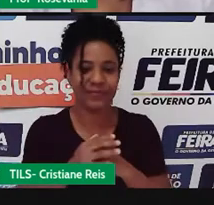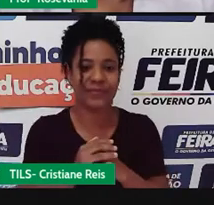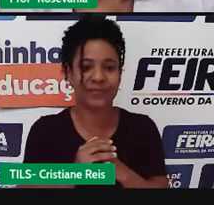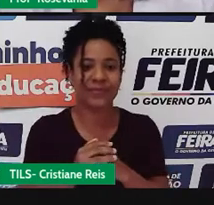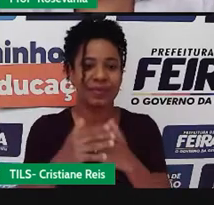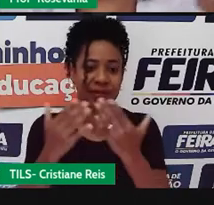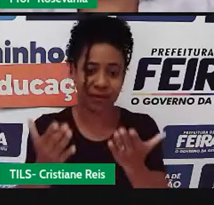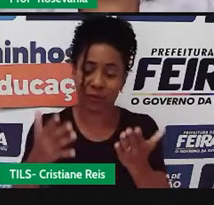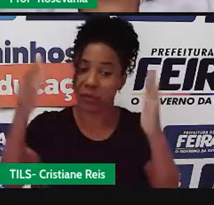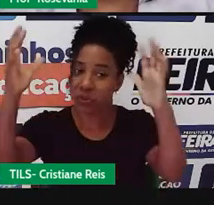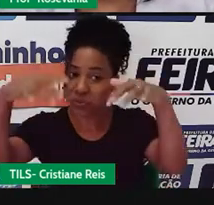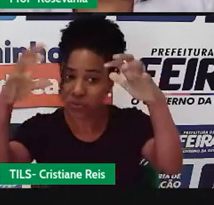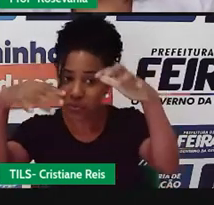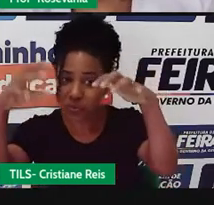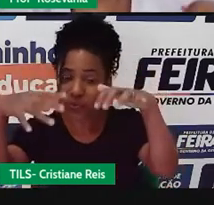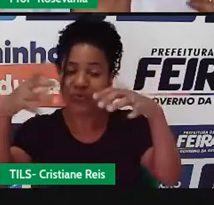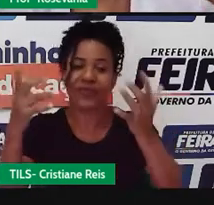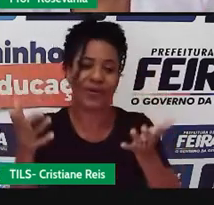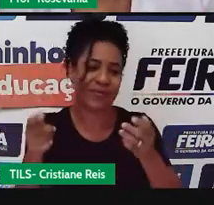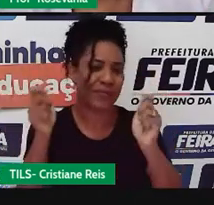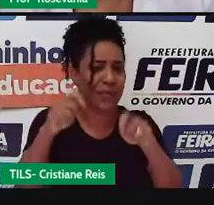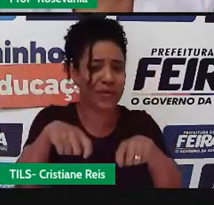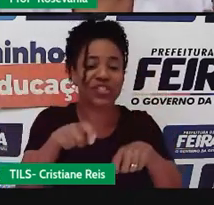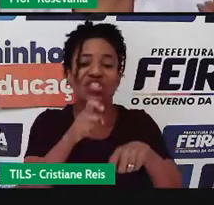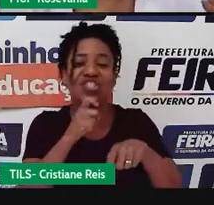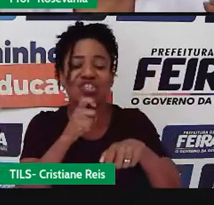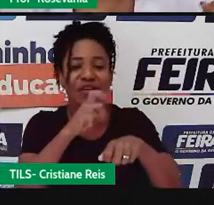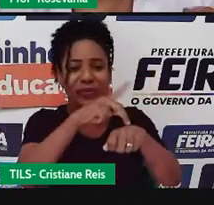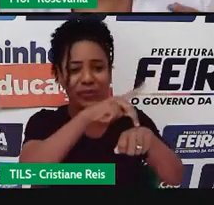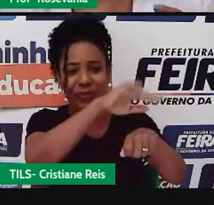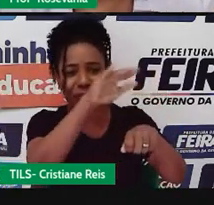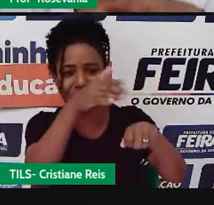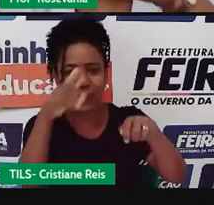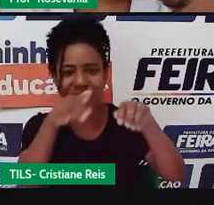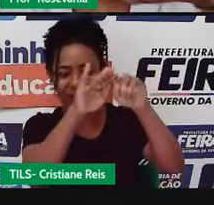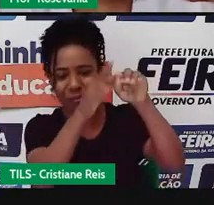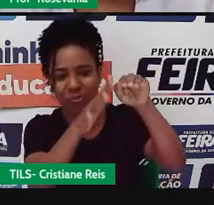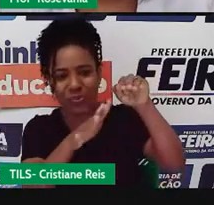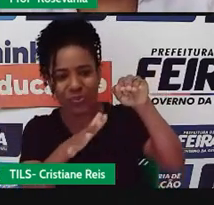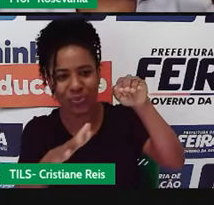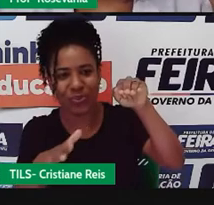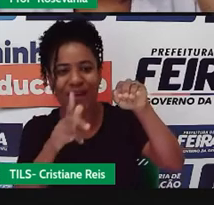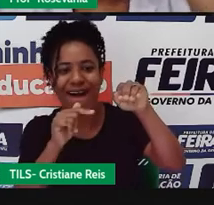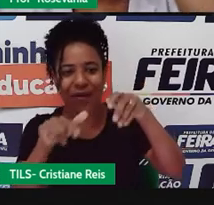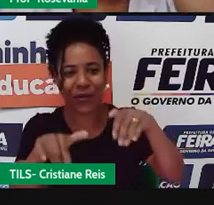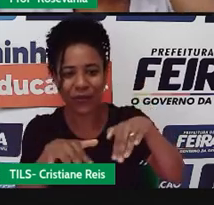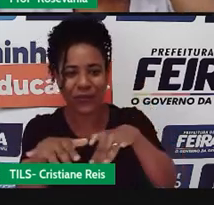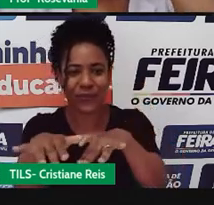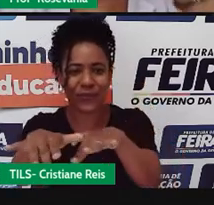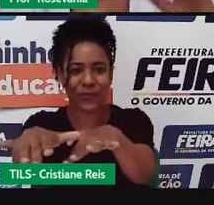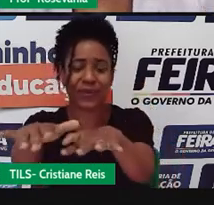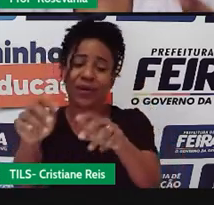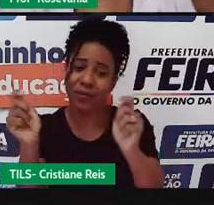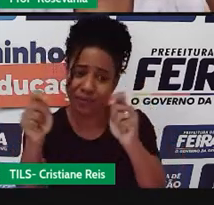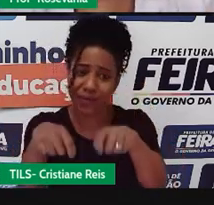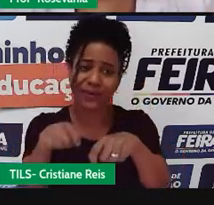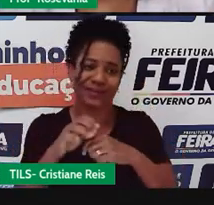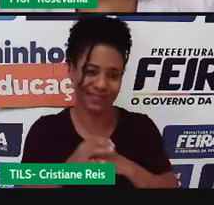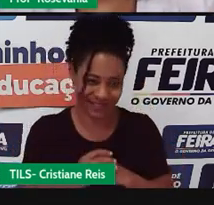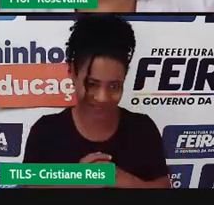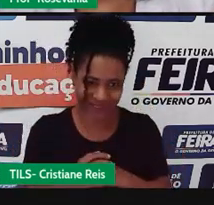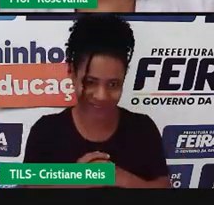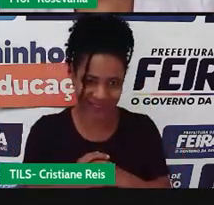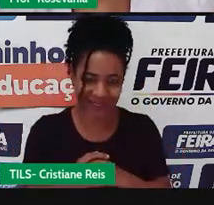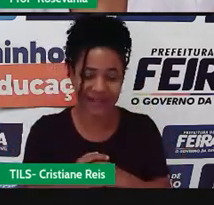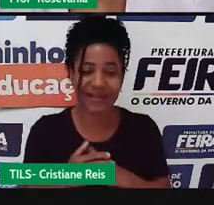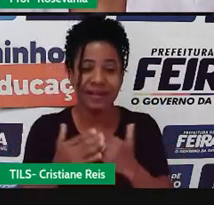né? Das chuvas, o derretimento das geleiras, do nival, né? Que é do nível da água e tal. Mas de